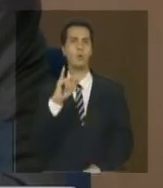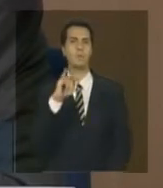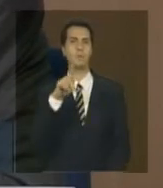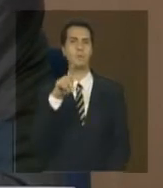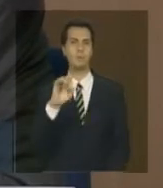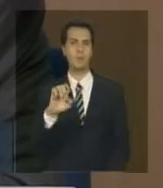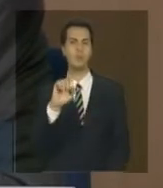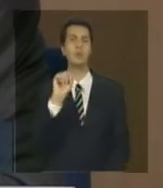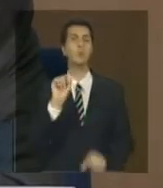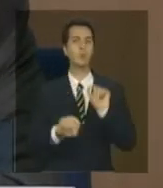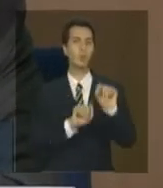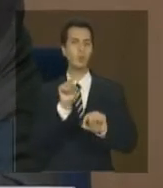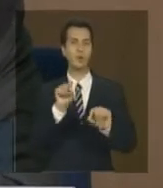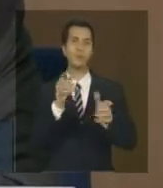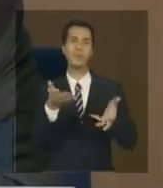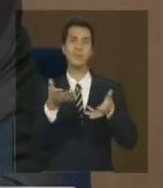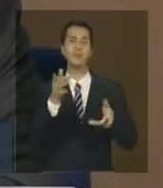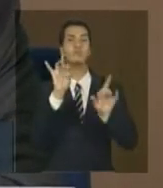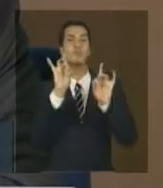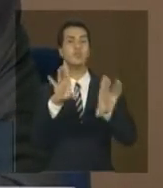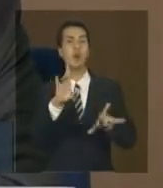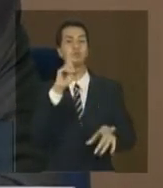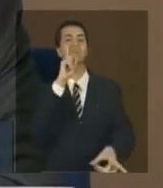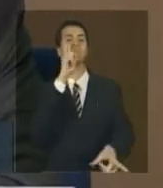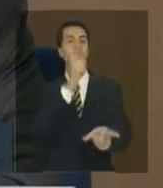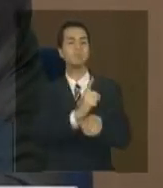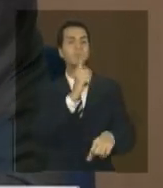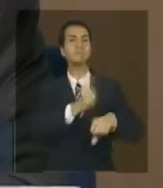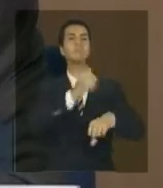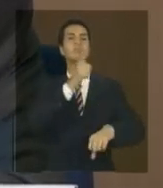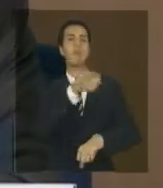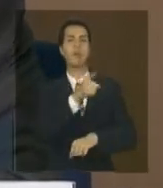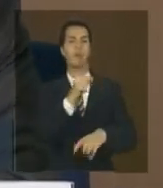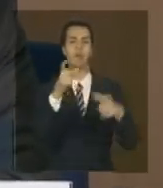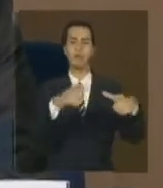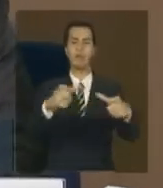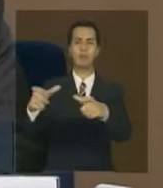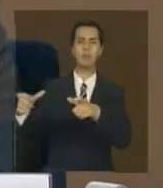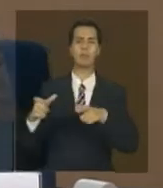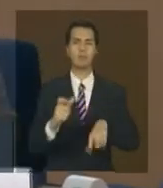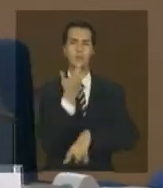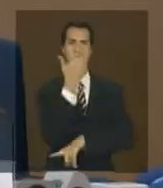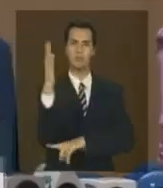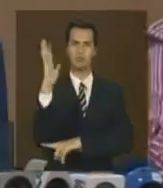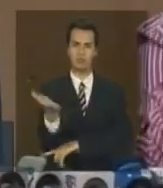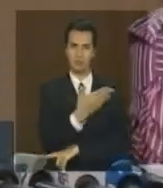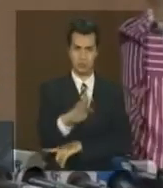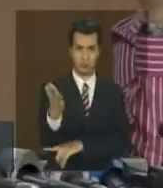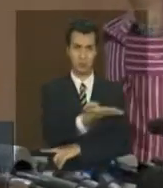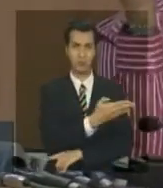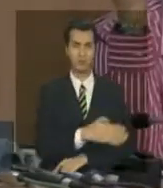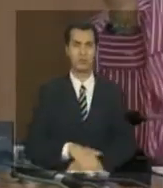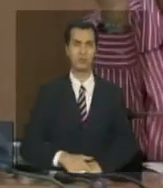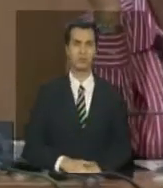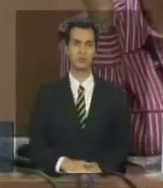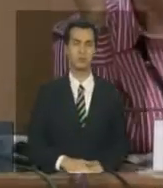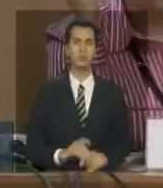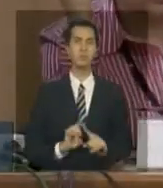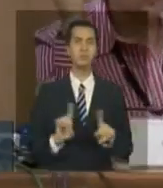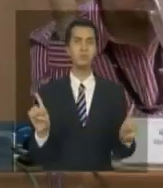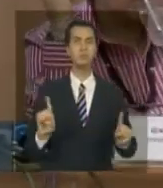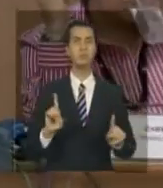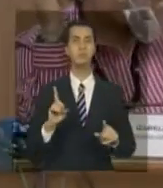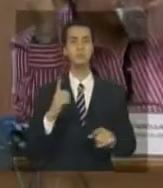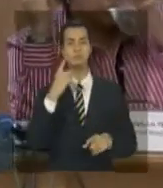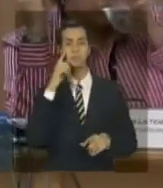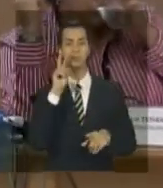detectar áreas desmatadas e não necessariamente, como a ministra falou, verificar o que está sendo regenerado